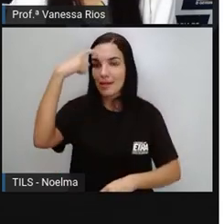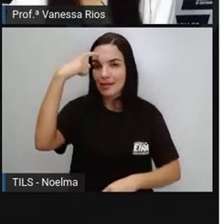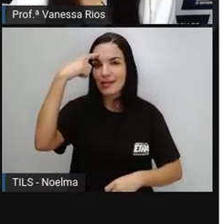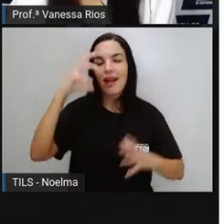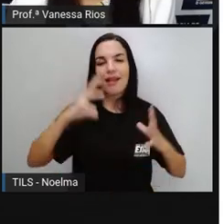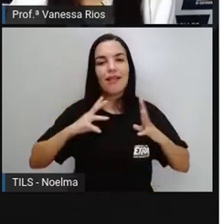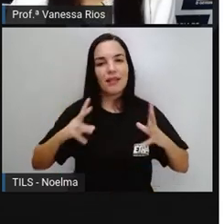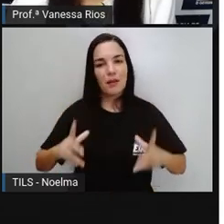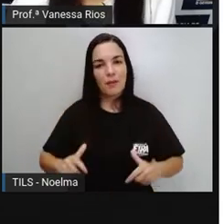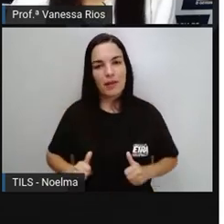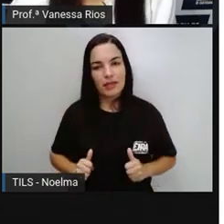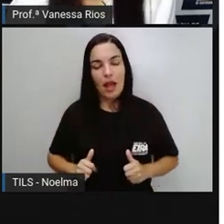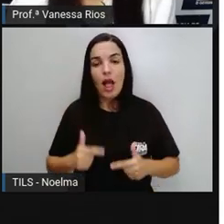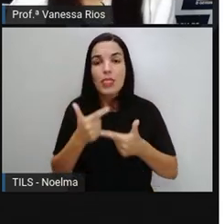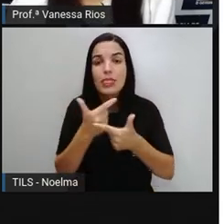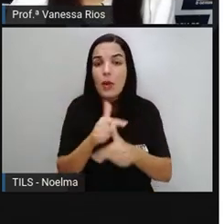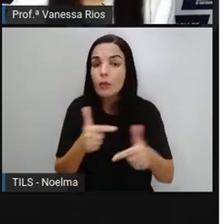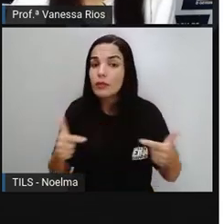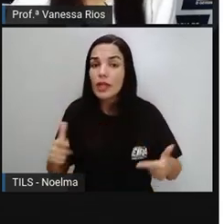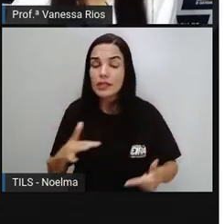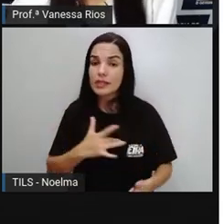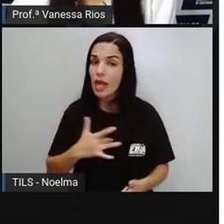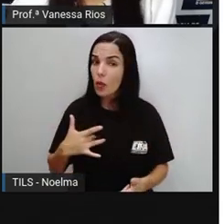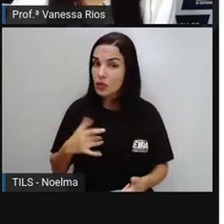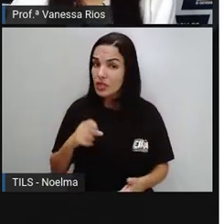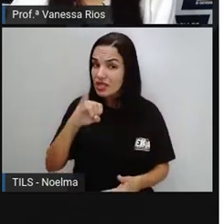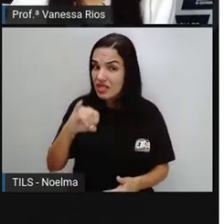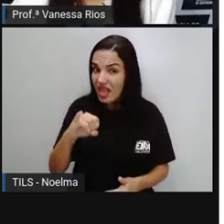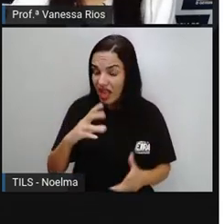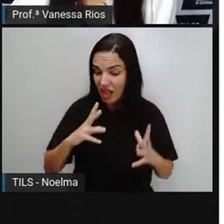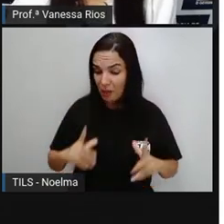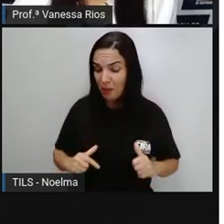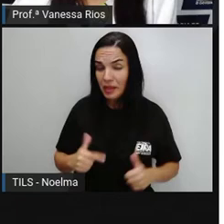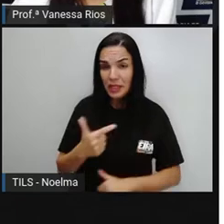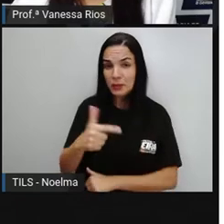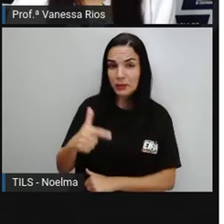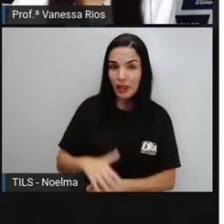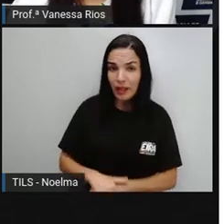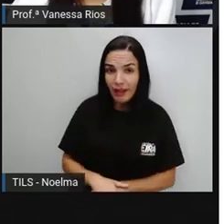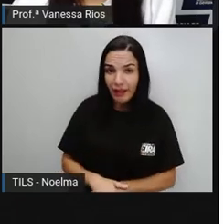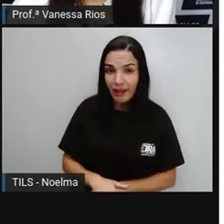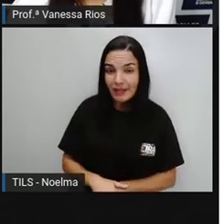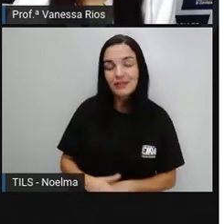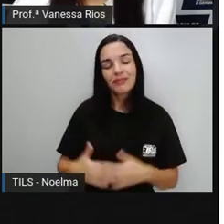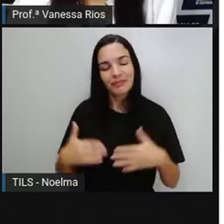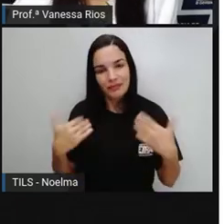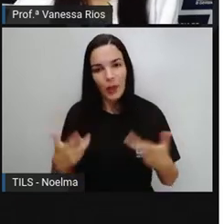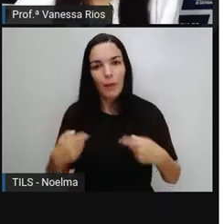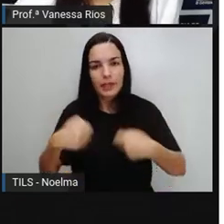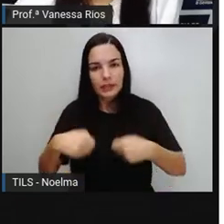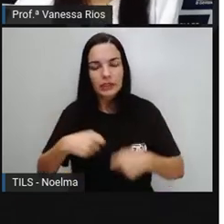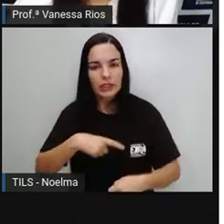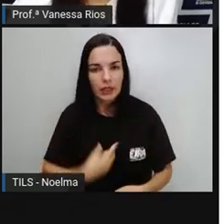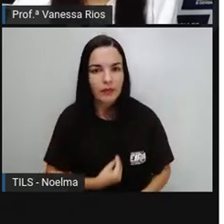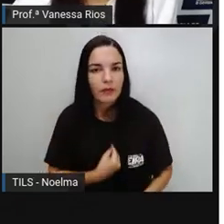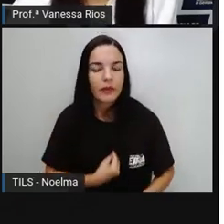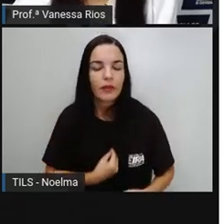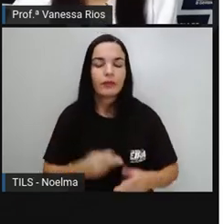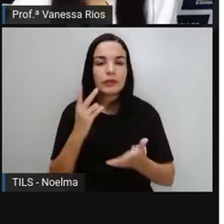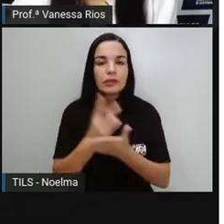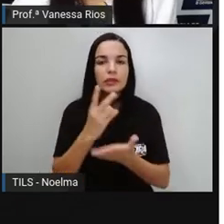higiene Não vai existir Saúde Se os hábitos De higiene Não estiverem Presentes Aí entre as atividades